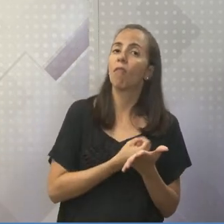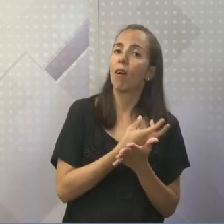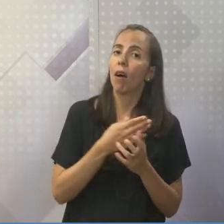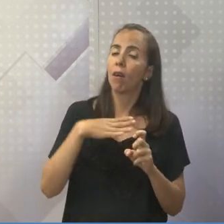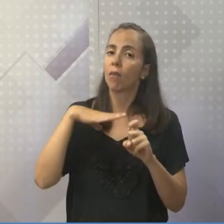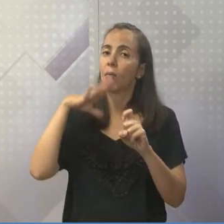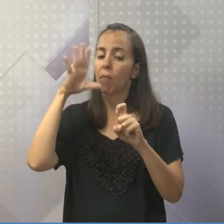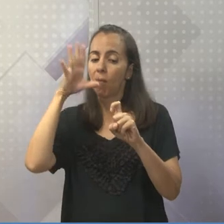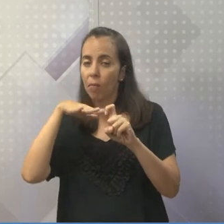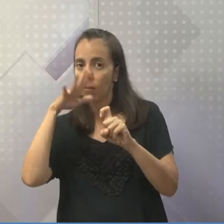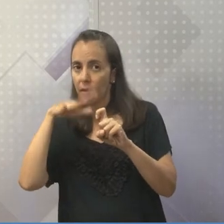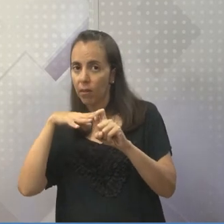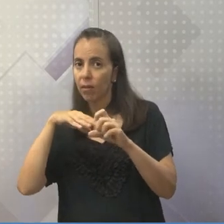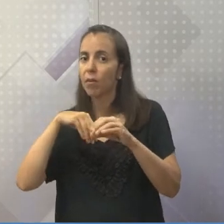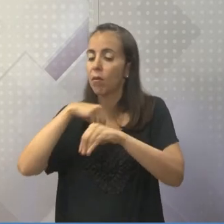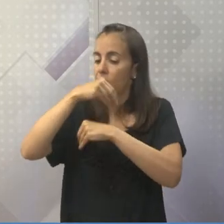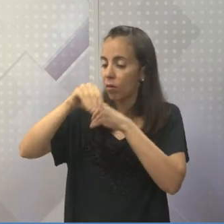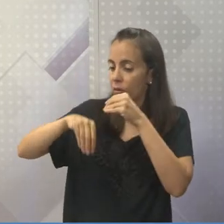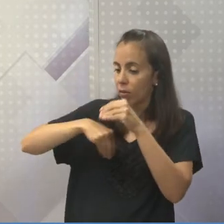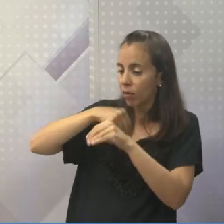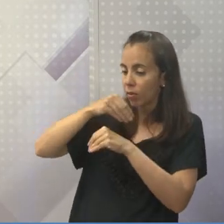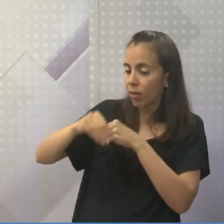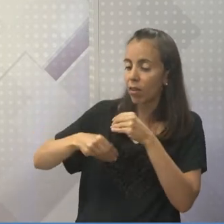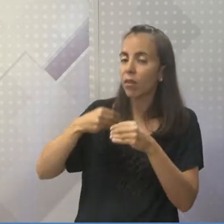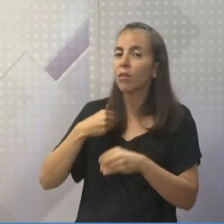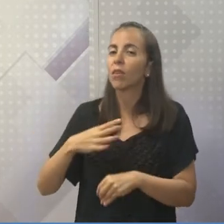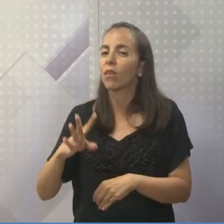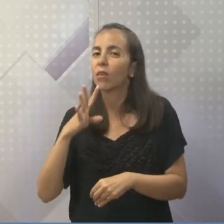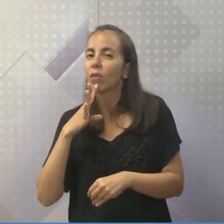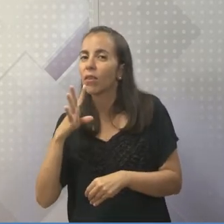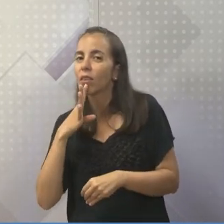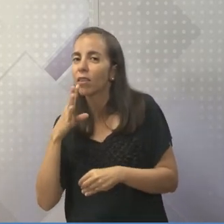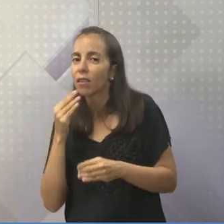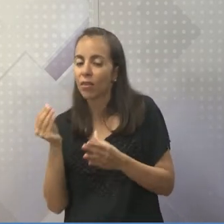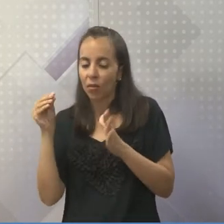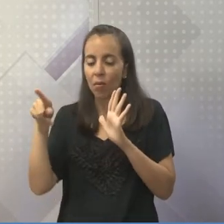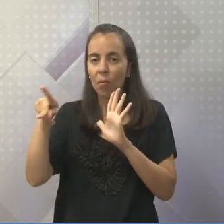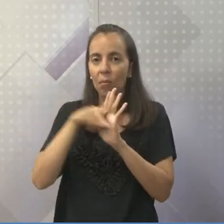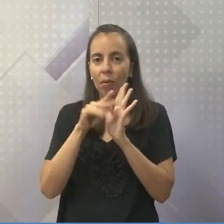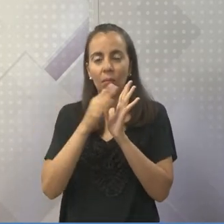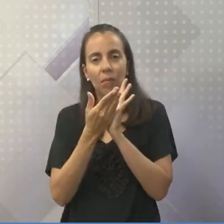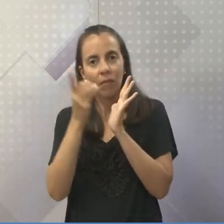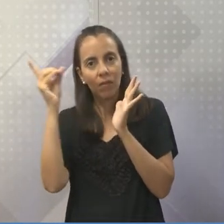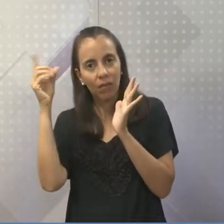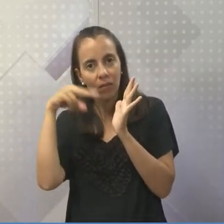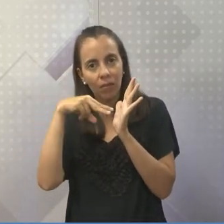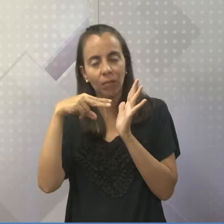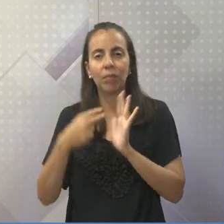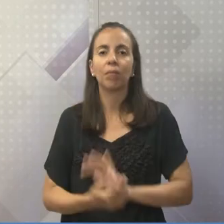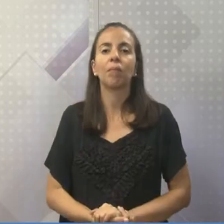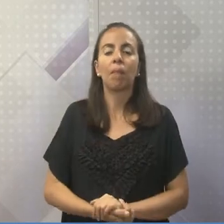misturados com fatos conhecidos das escrituras sobre os eventos. Vamos lá aprender?